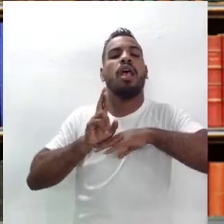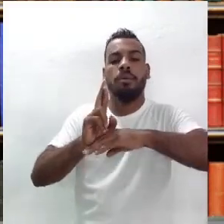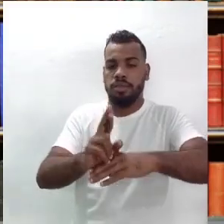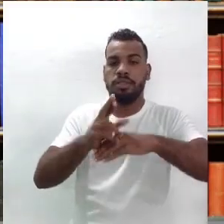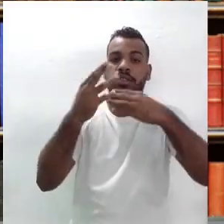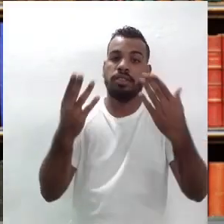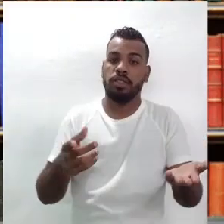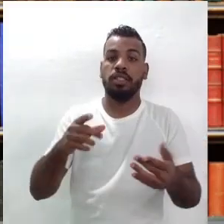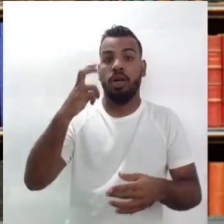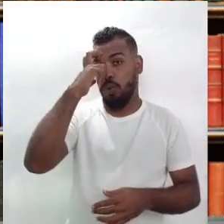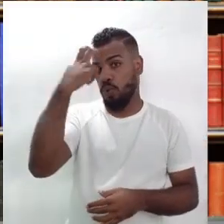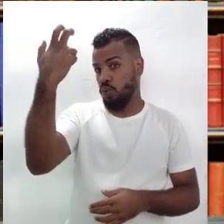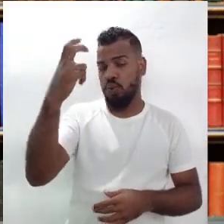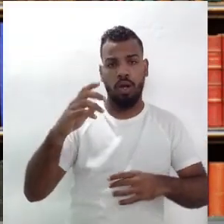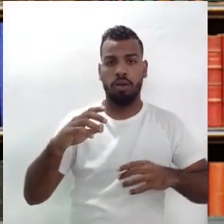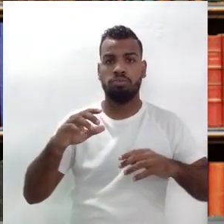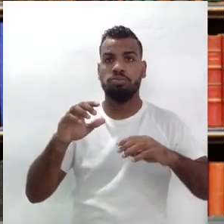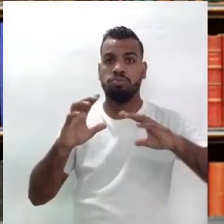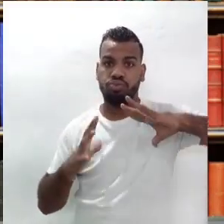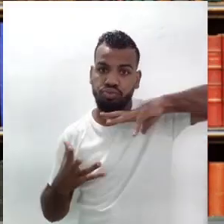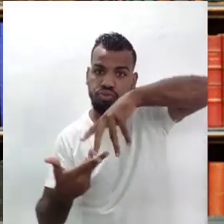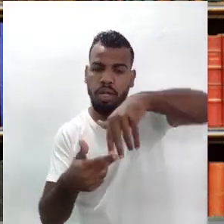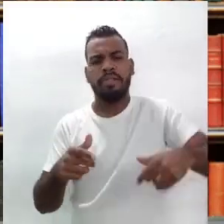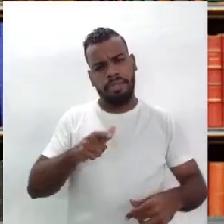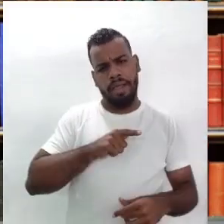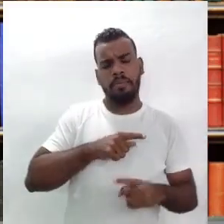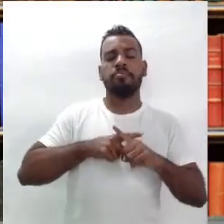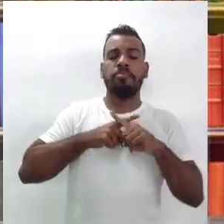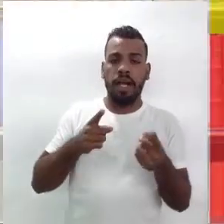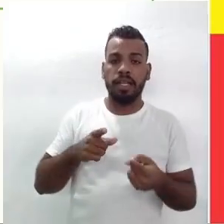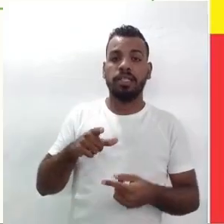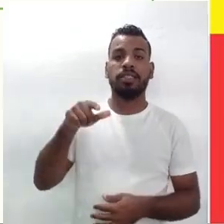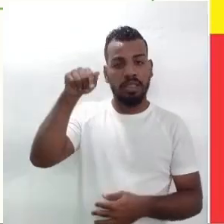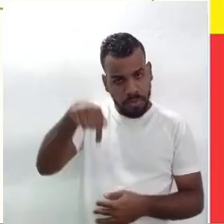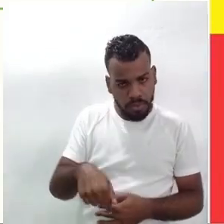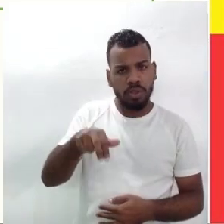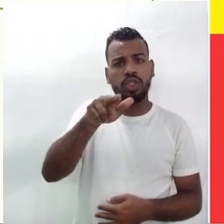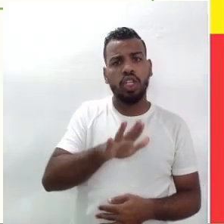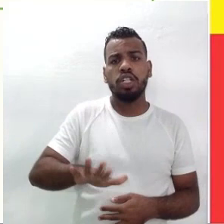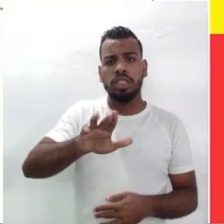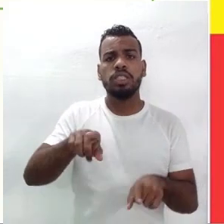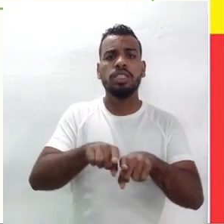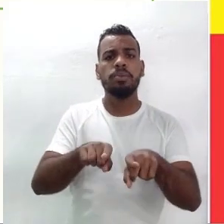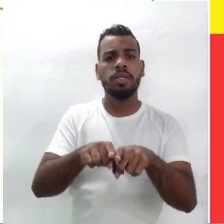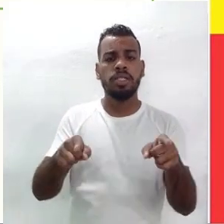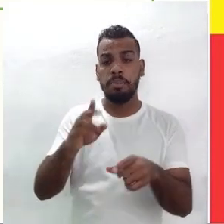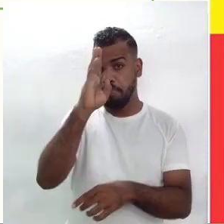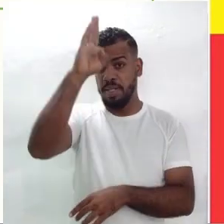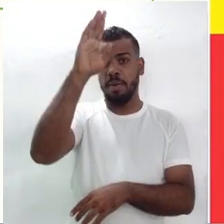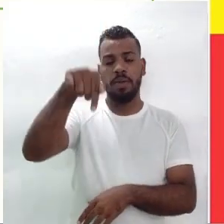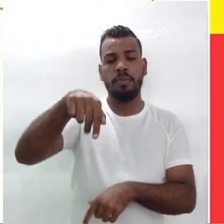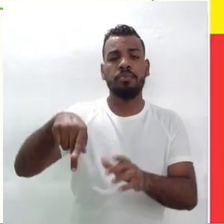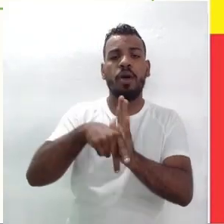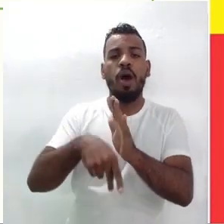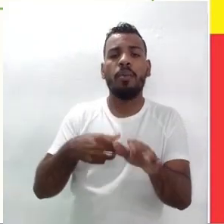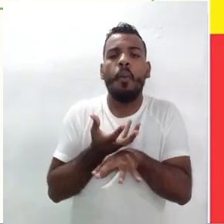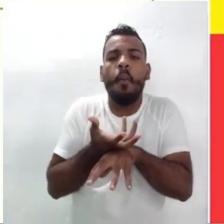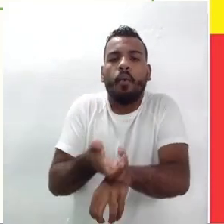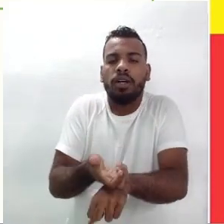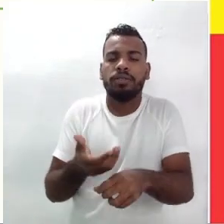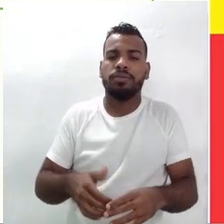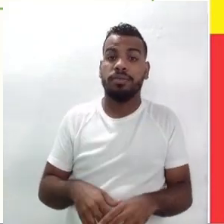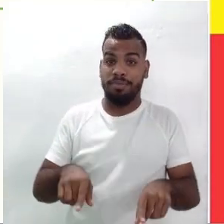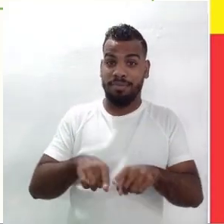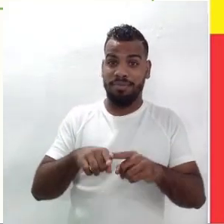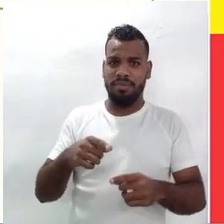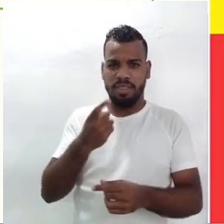cultura universal, mas claramente presente na cultura nordestina, principalmente na cultura sertaneja. E a questão do